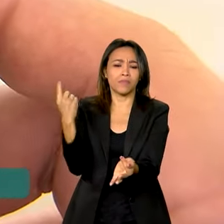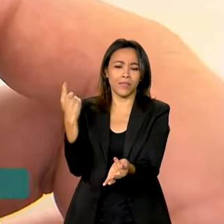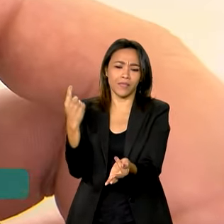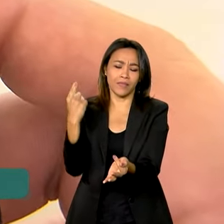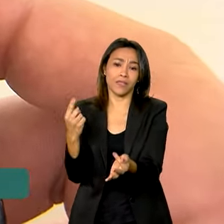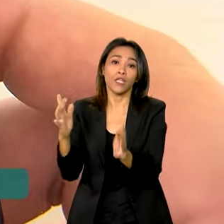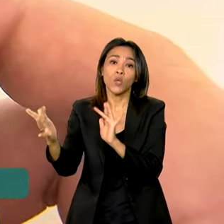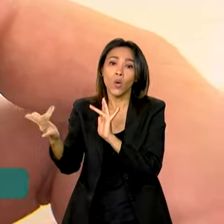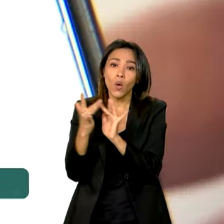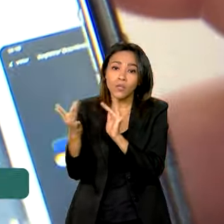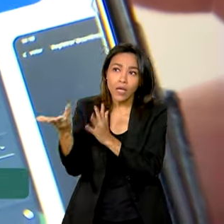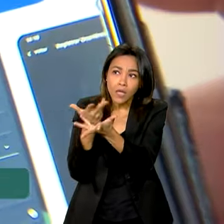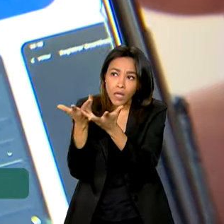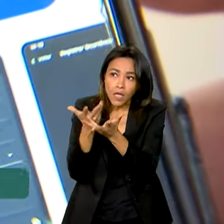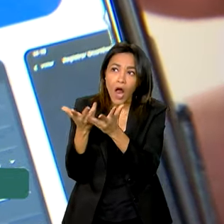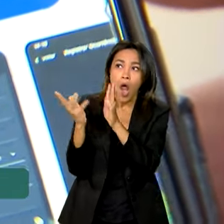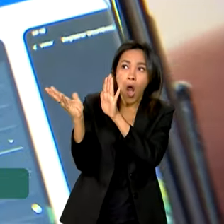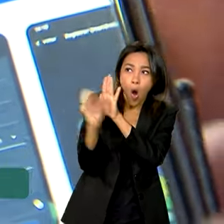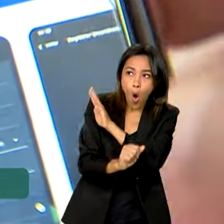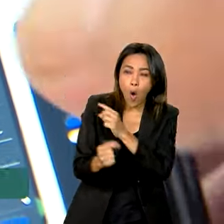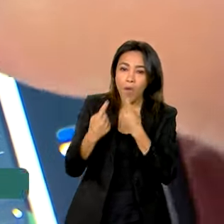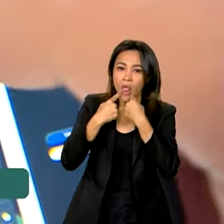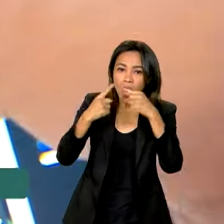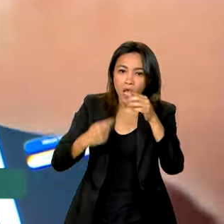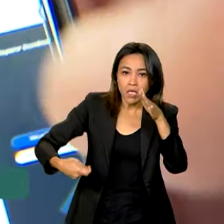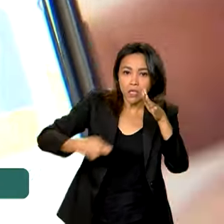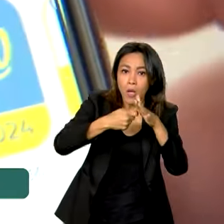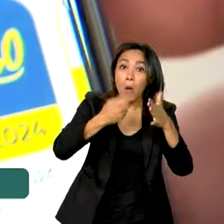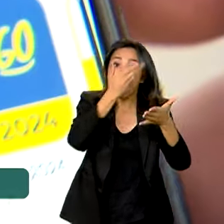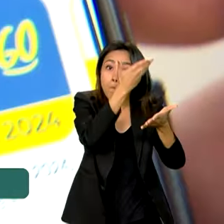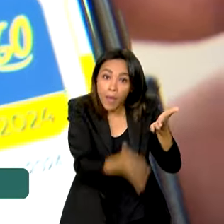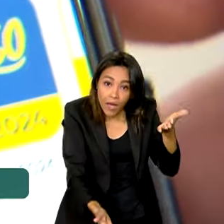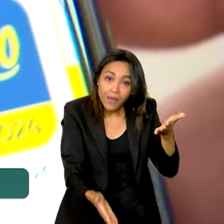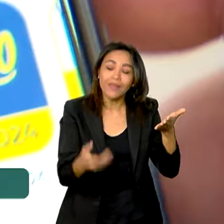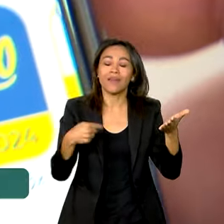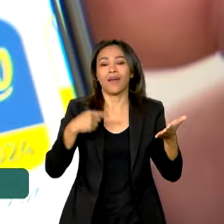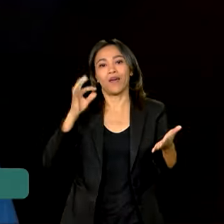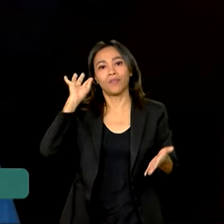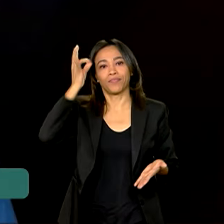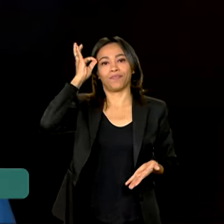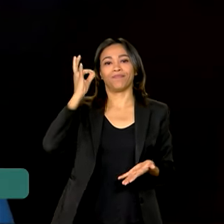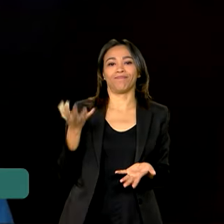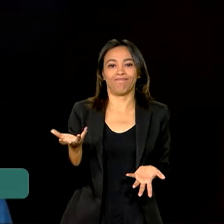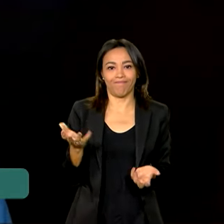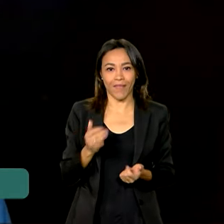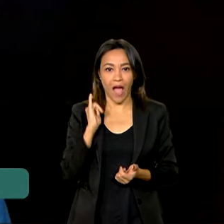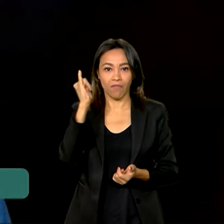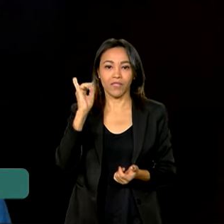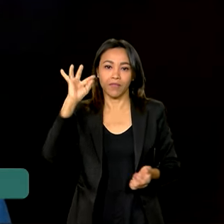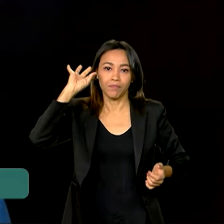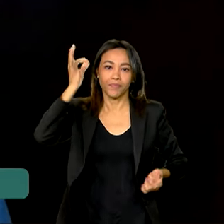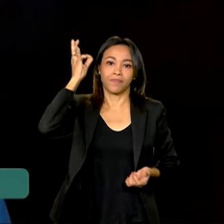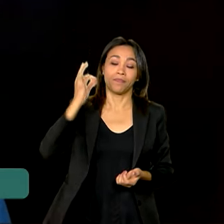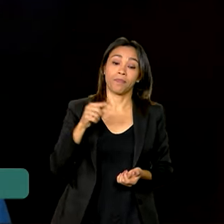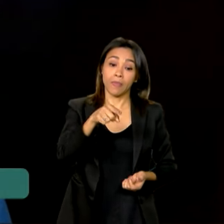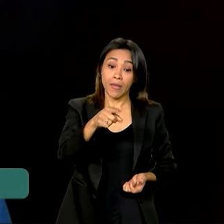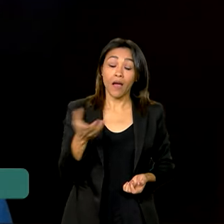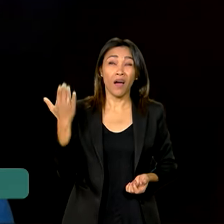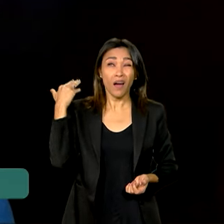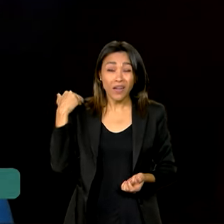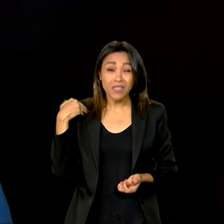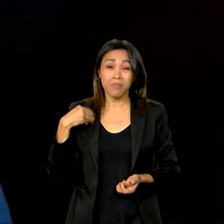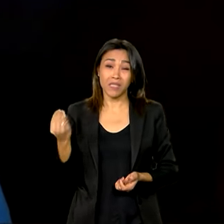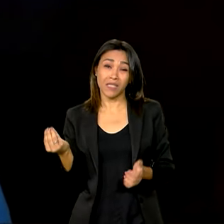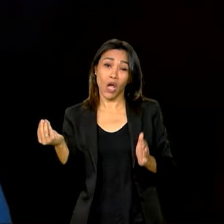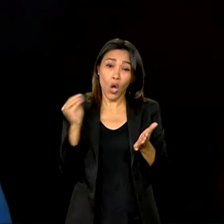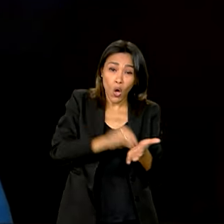comunicações de furto, de roubo ou de perda mais eficazes. Você precisava colocar um código no aparelho